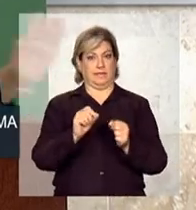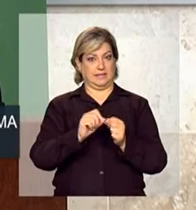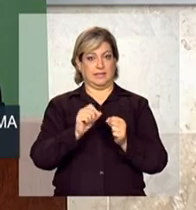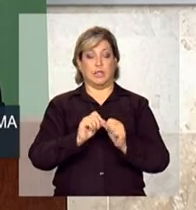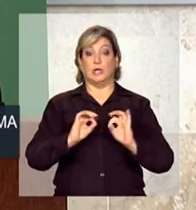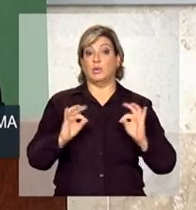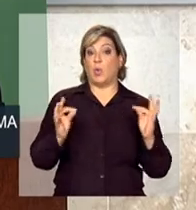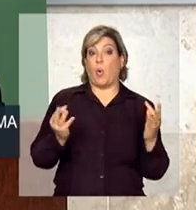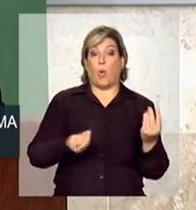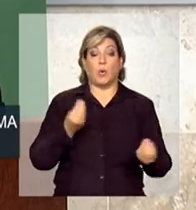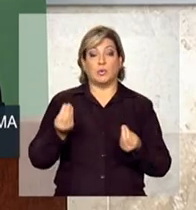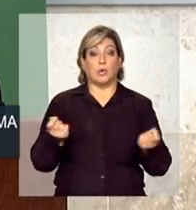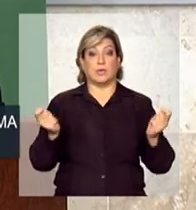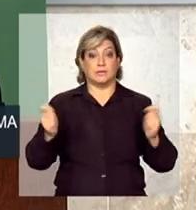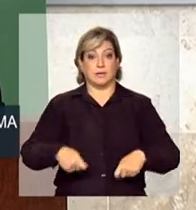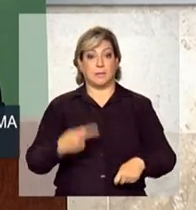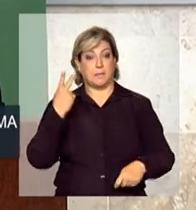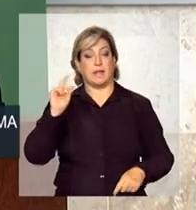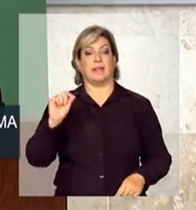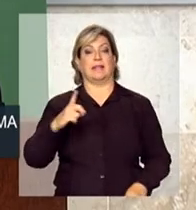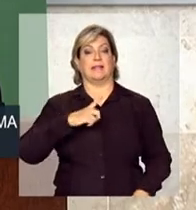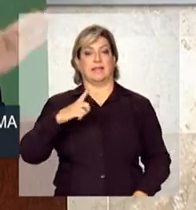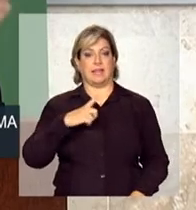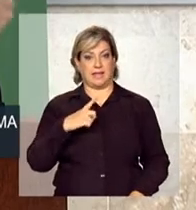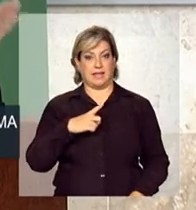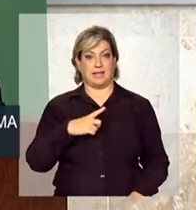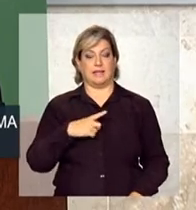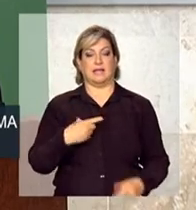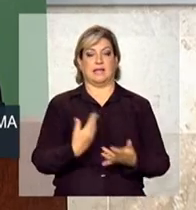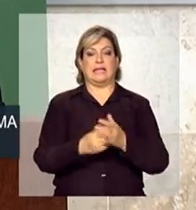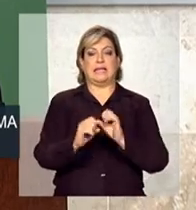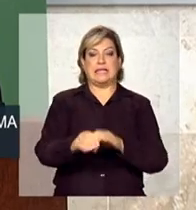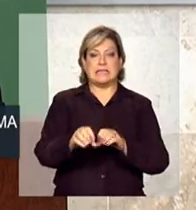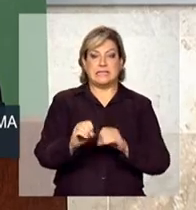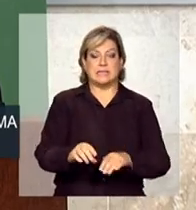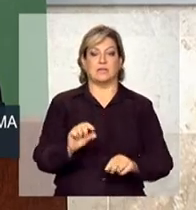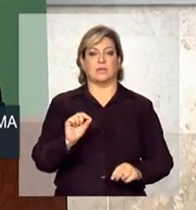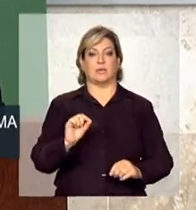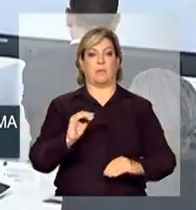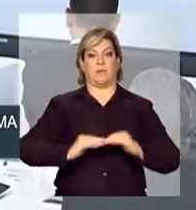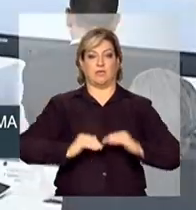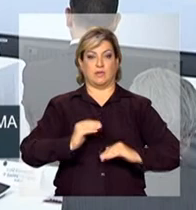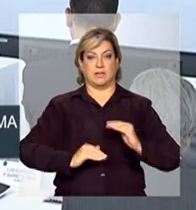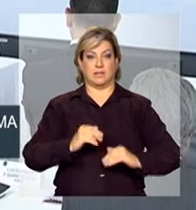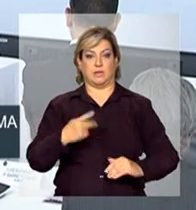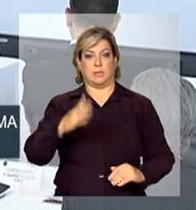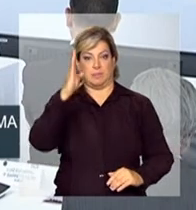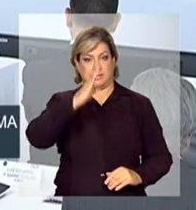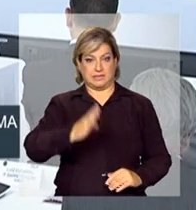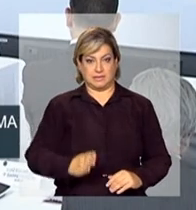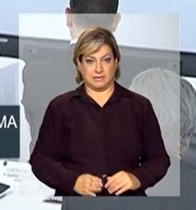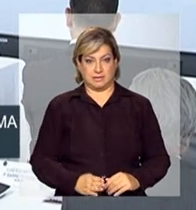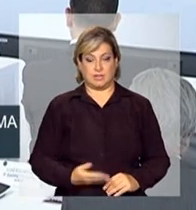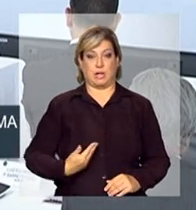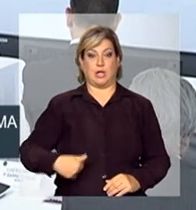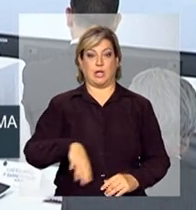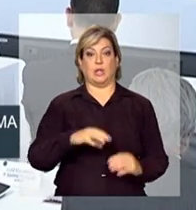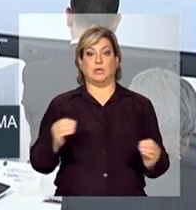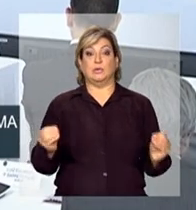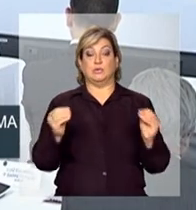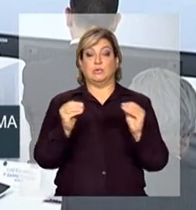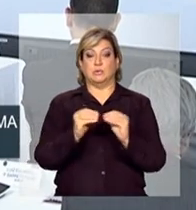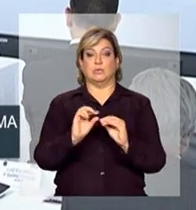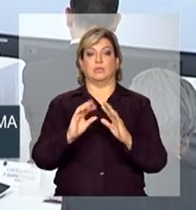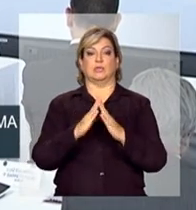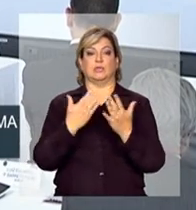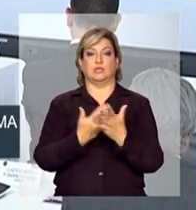as condições para ter um ensino profissionalizante no Brasil. Nós juntando as nossas escolas